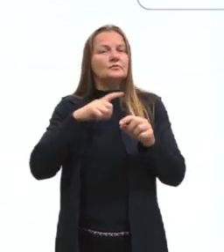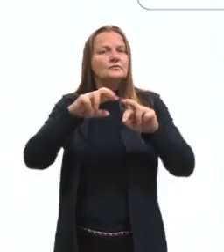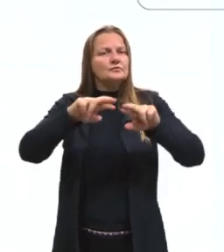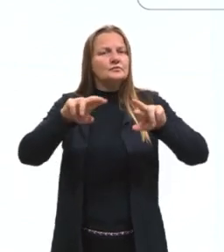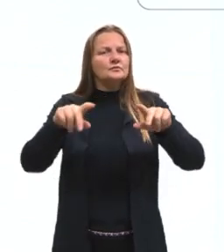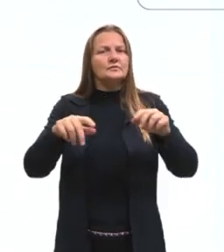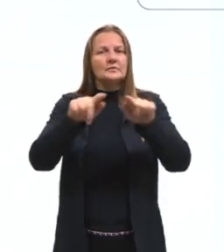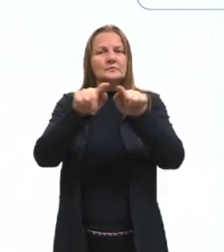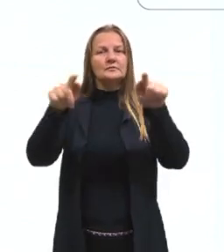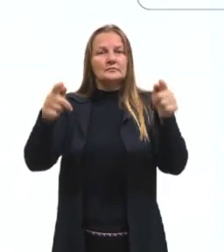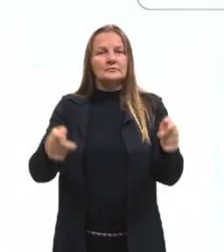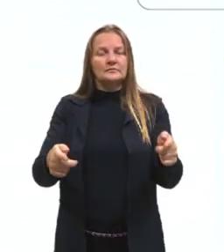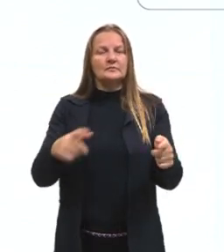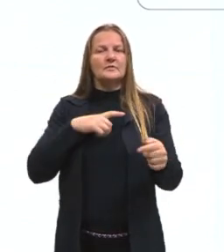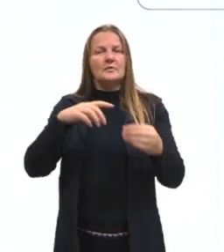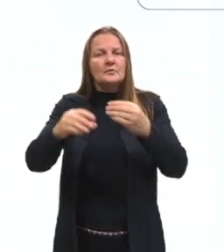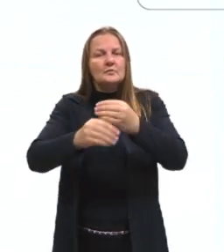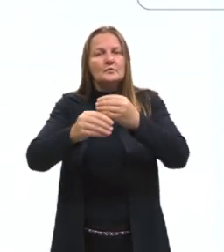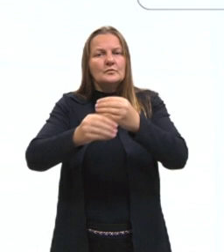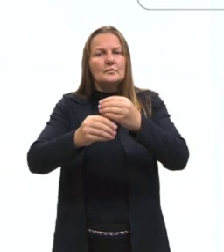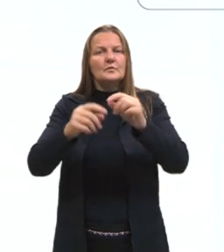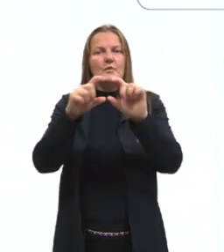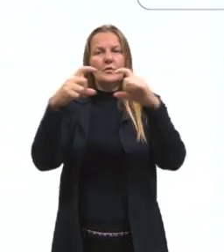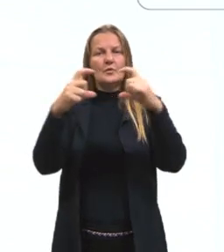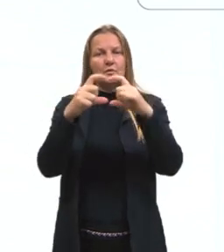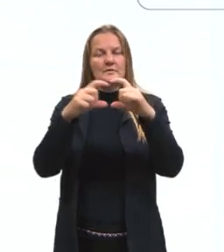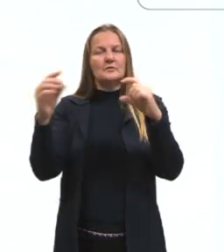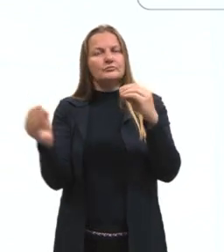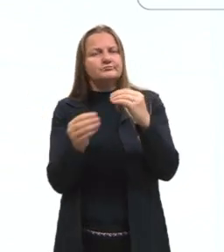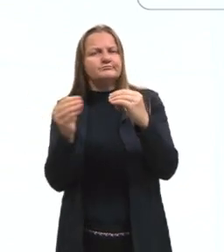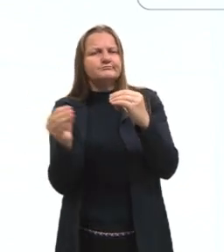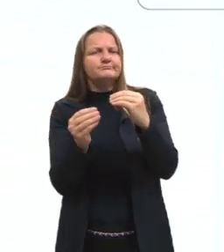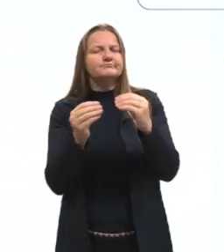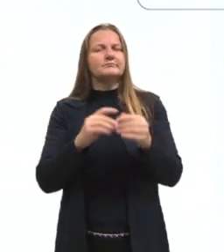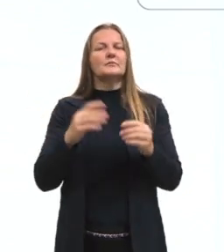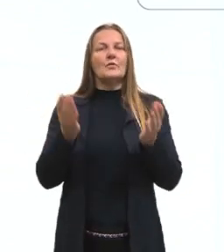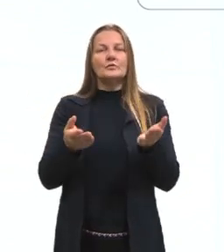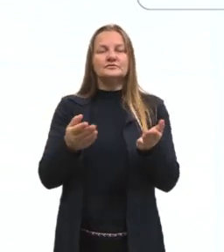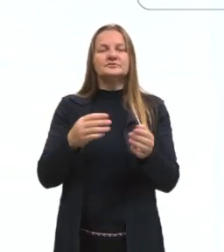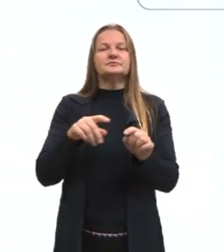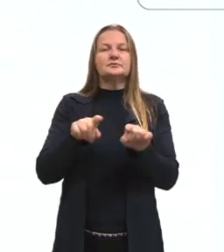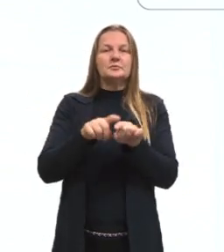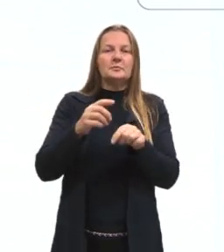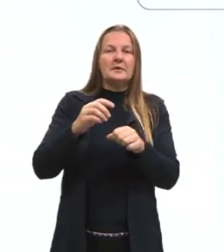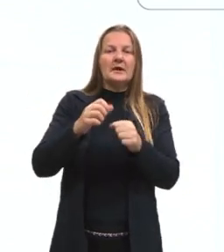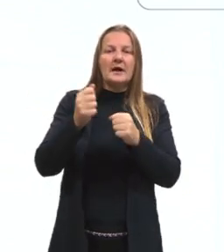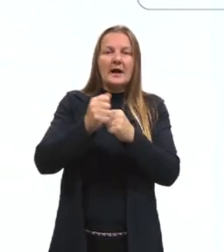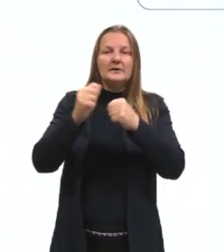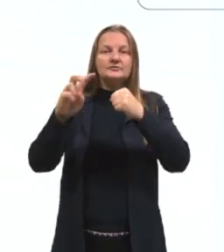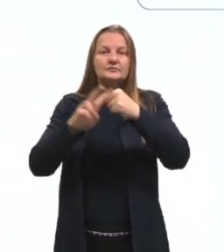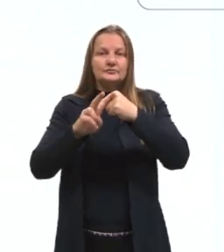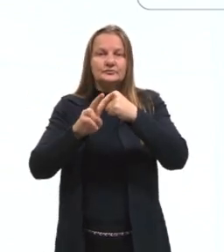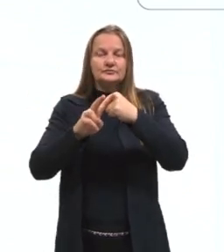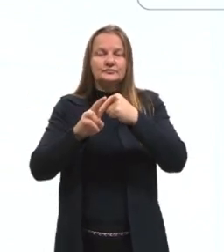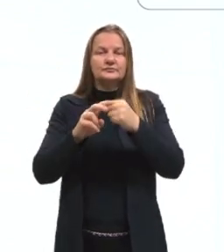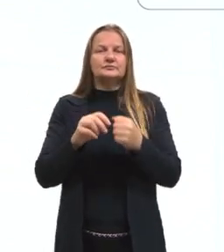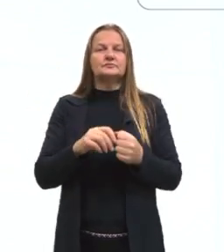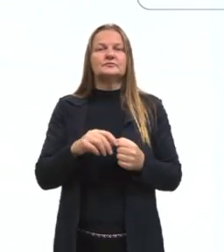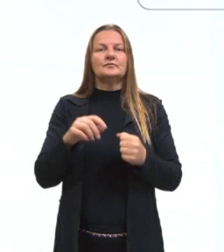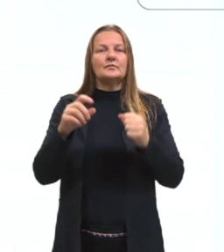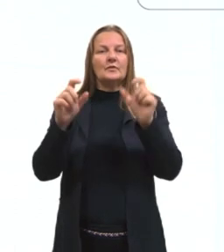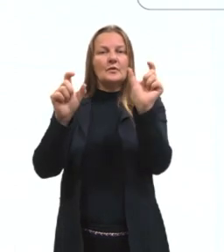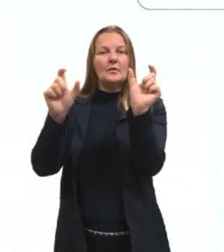classe dos termos acessórios da oração. E hoje, então, a gente vai dar conta do adjunto adverbial, do